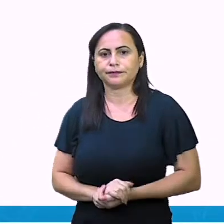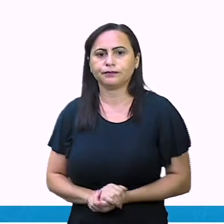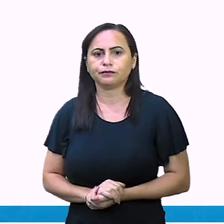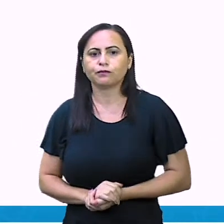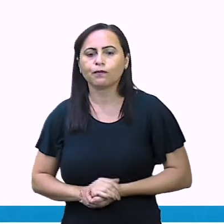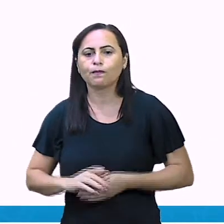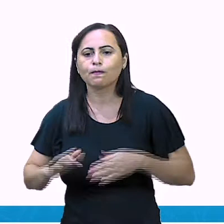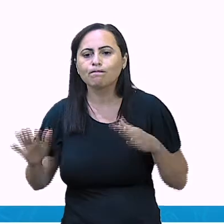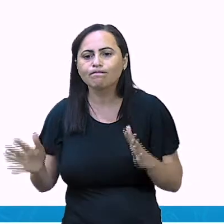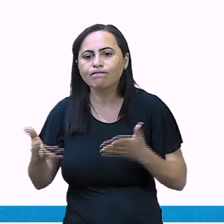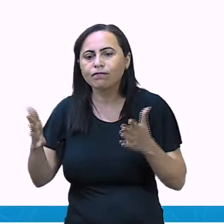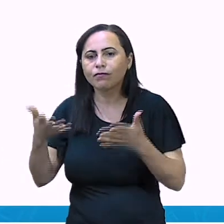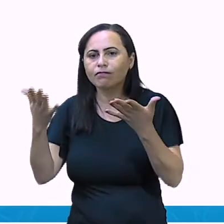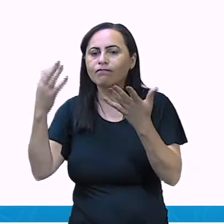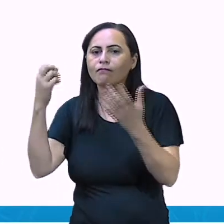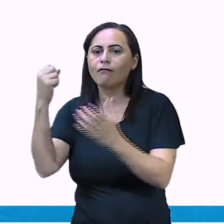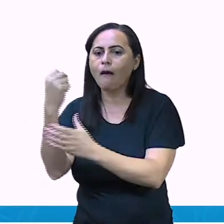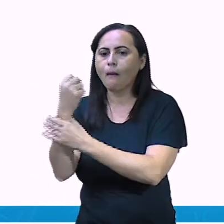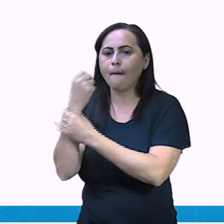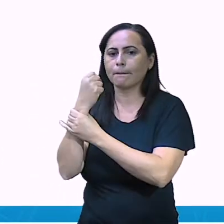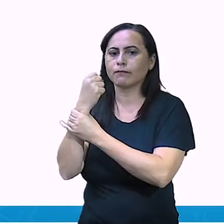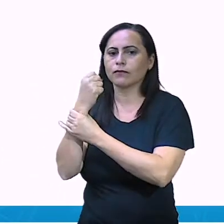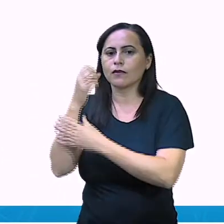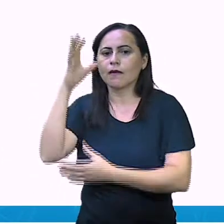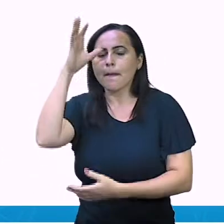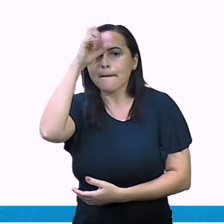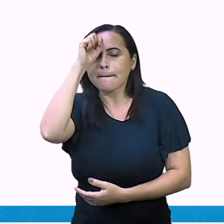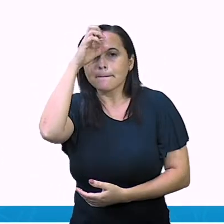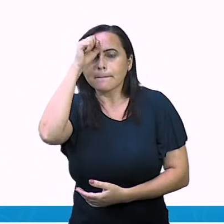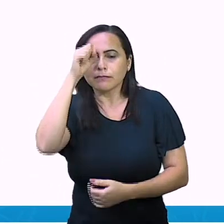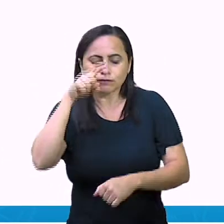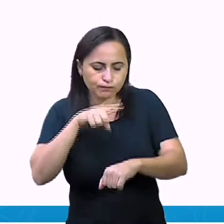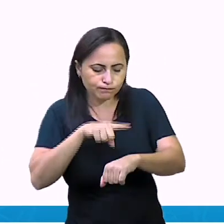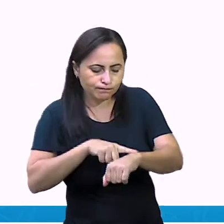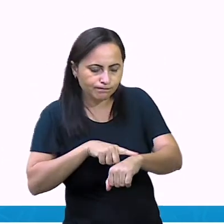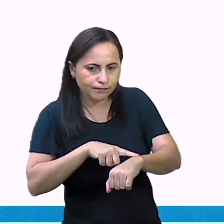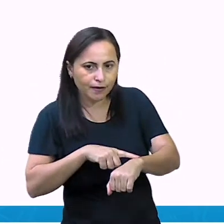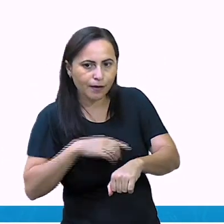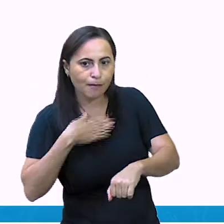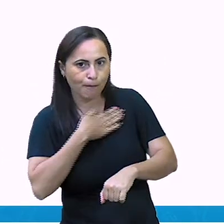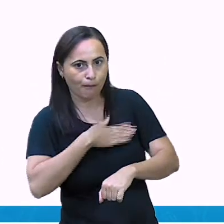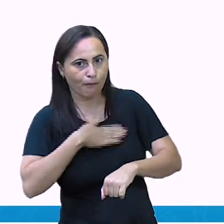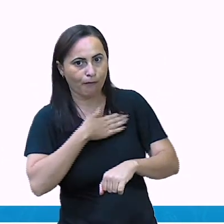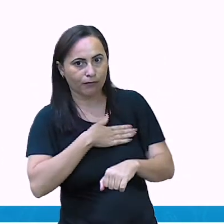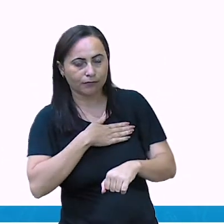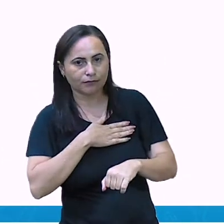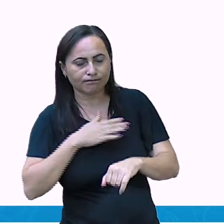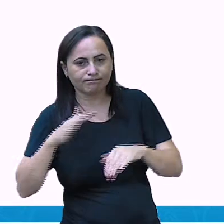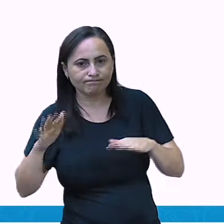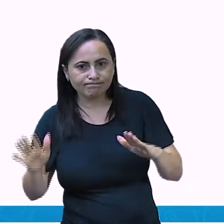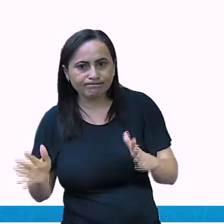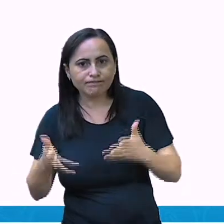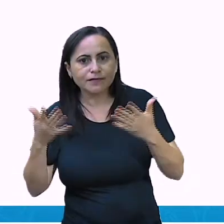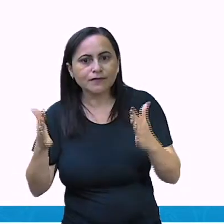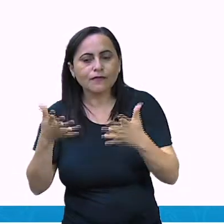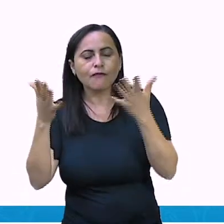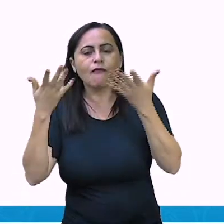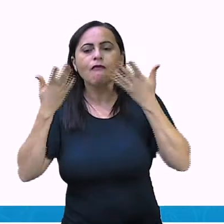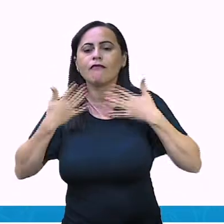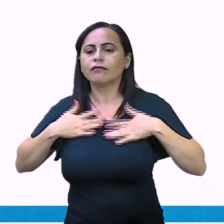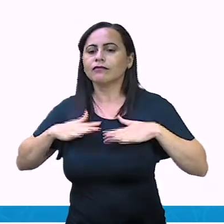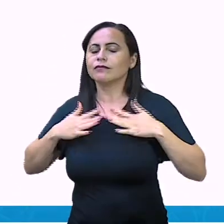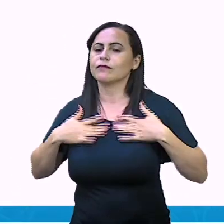Desenvolve segurança. Aprende a apreciar o tempo. Desenvolve tranquilidade.